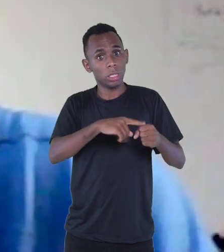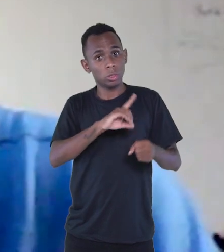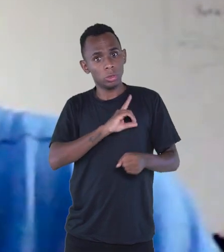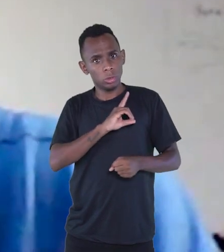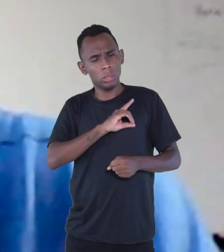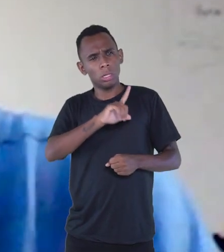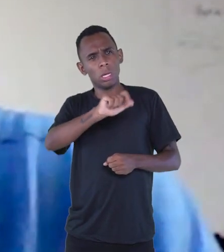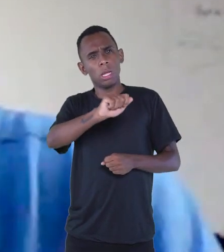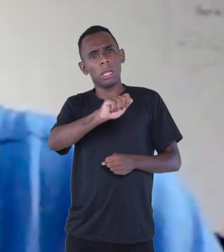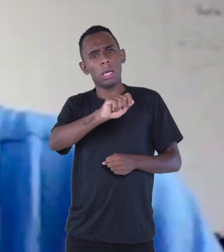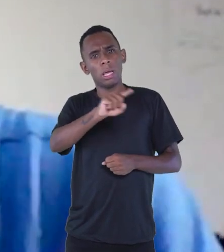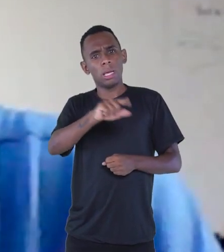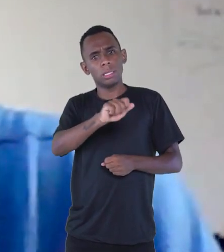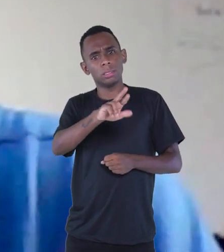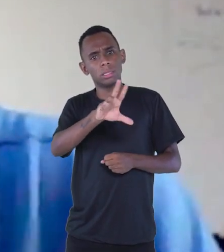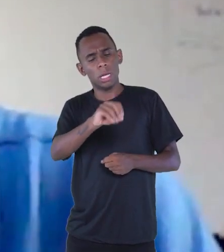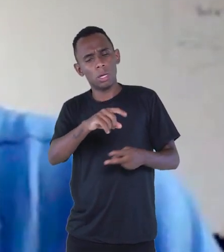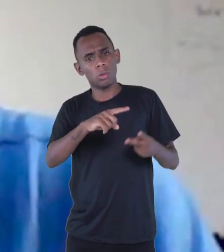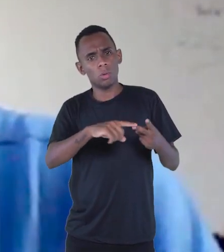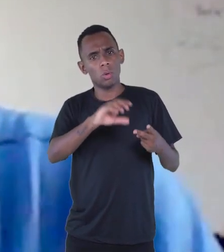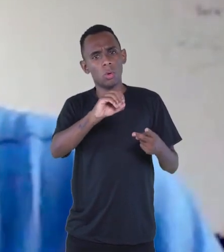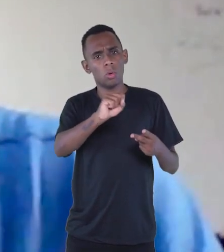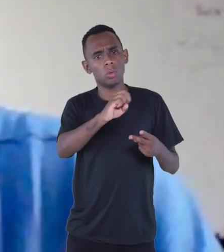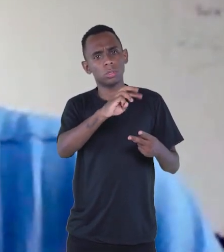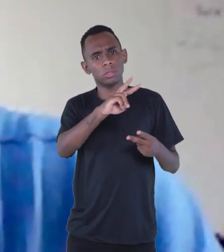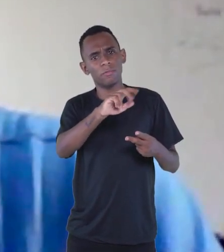Lázaro Barreto, Oswaldo André.